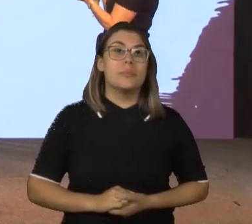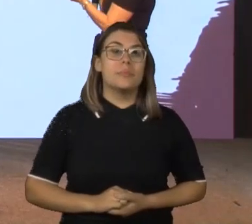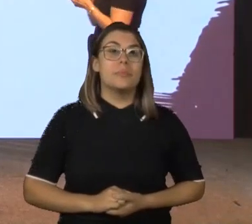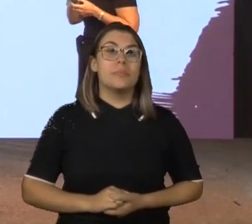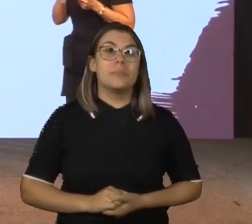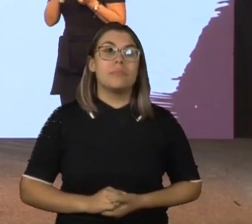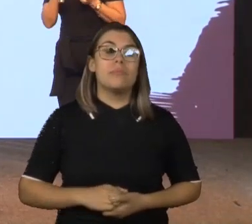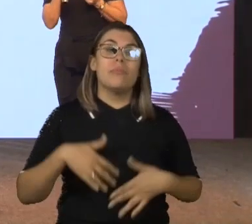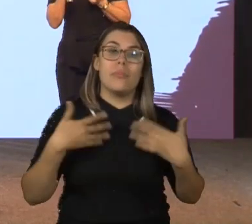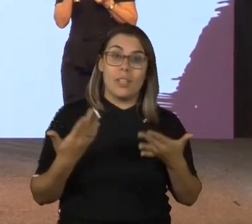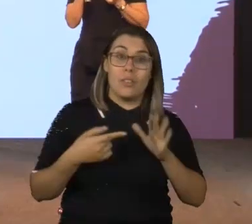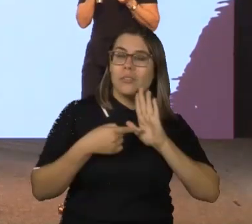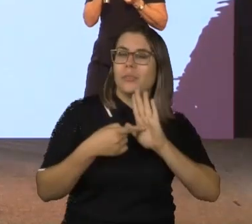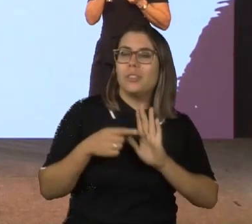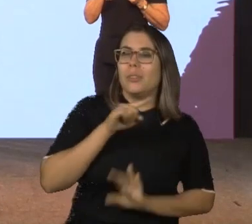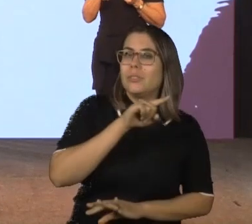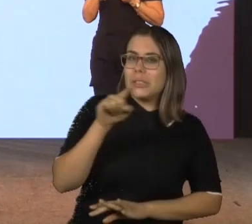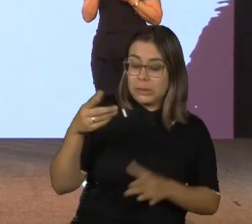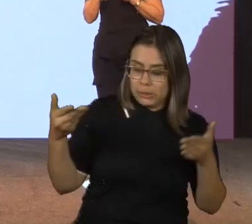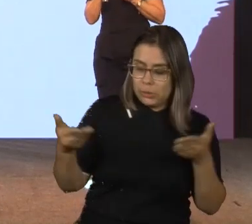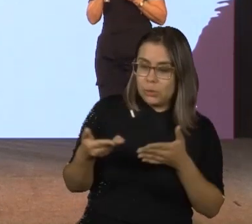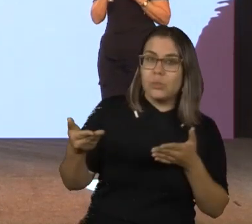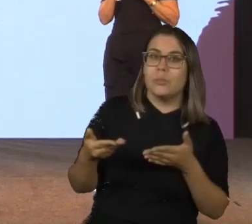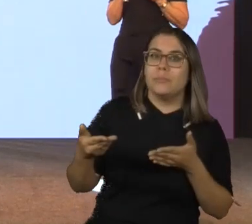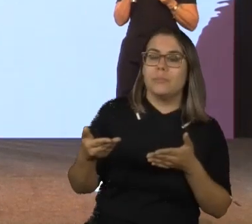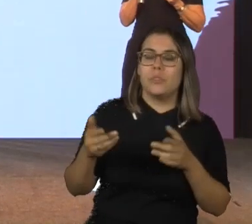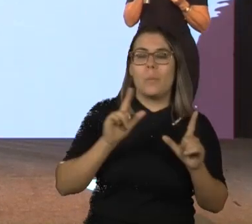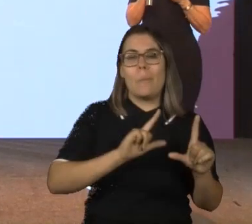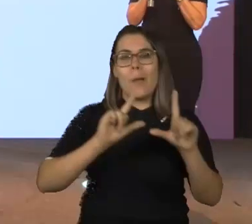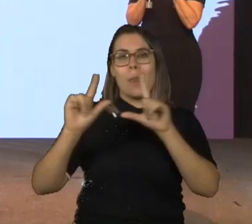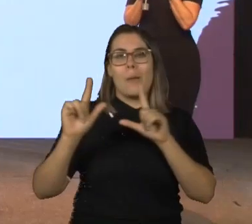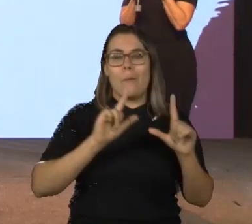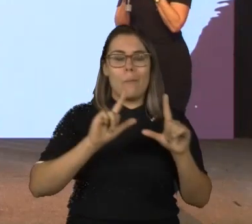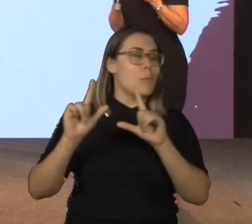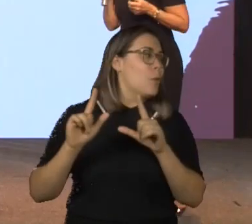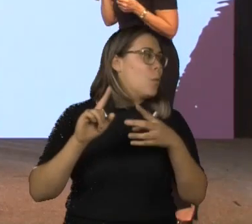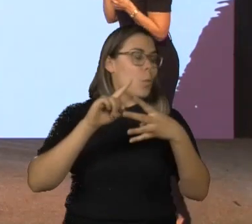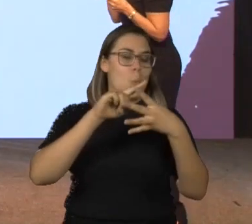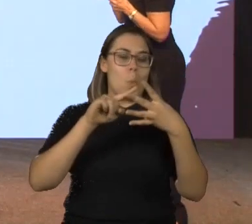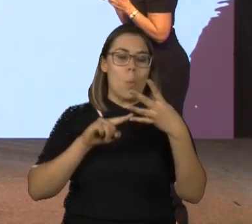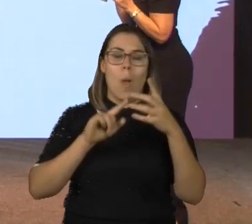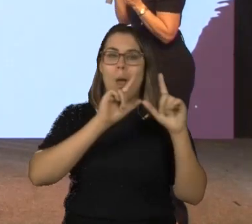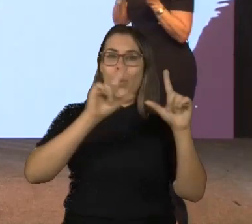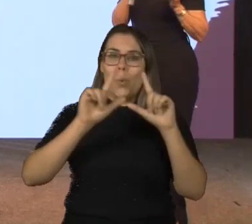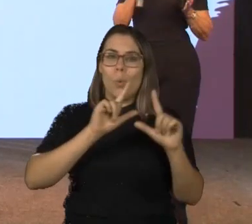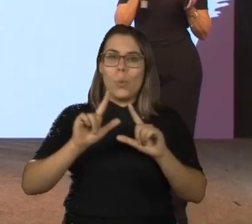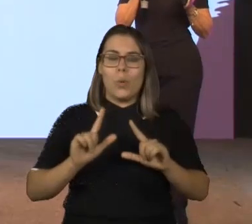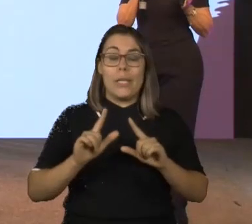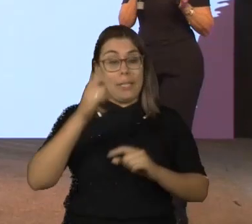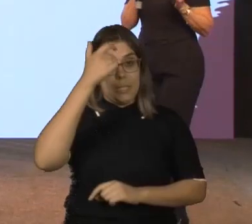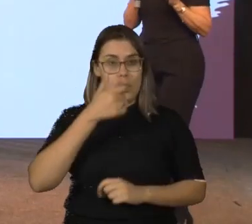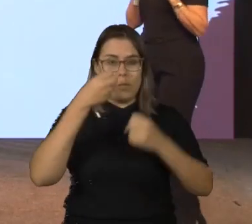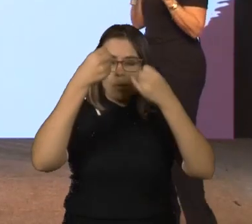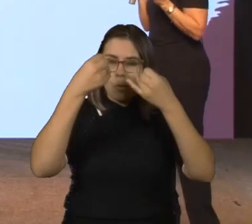Vou passar para vocês agora uma lâmina que tem quatro quadrinhos. Eu vou descrever um a um